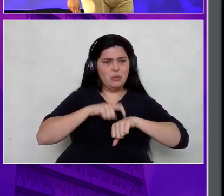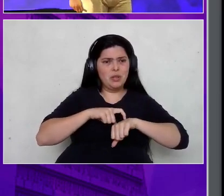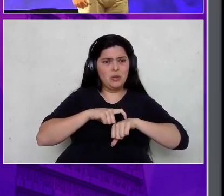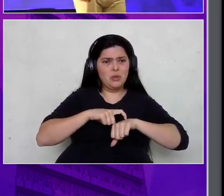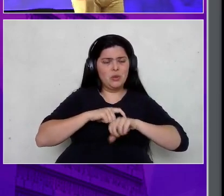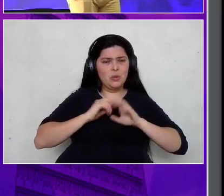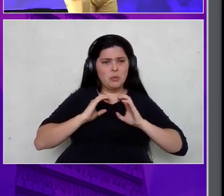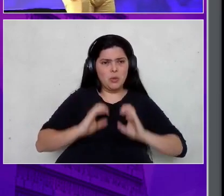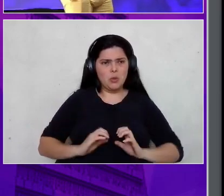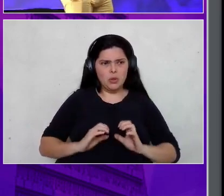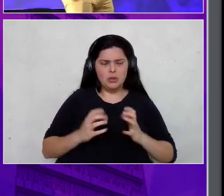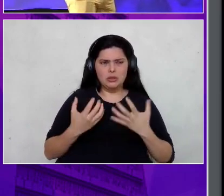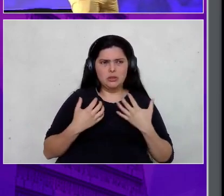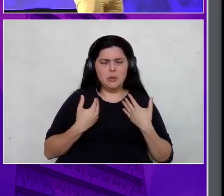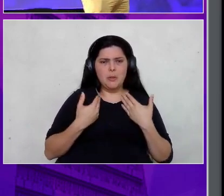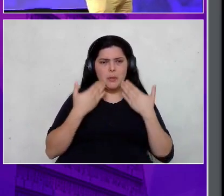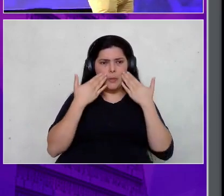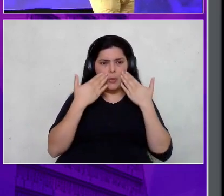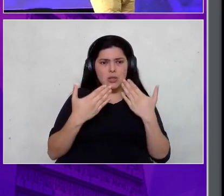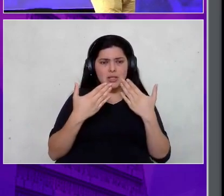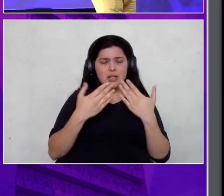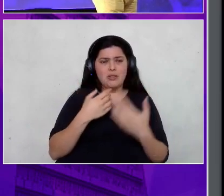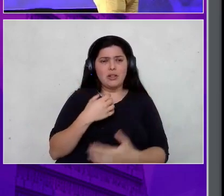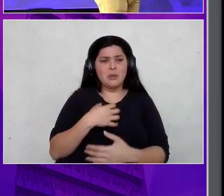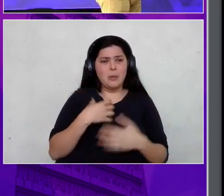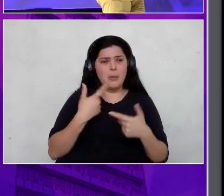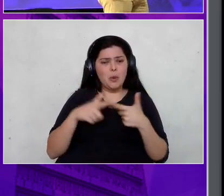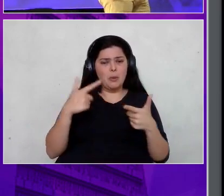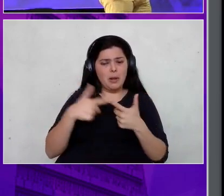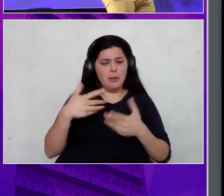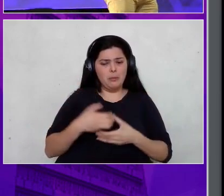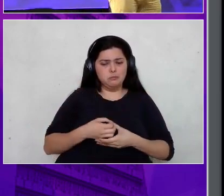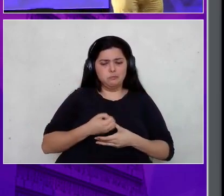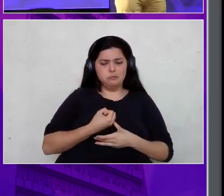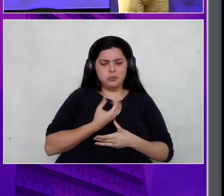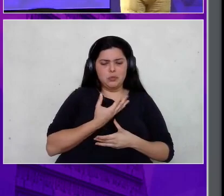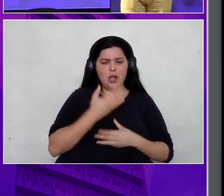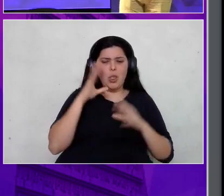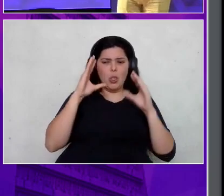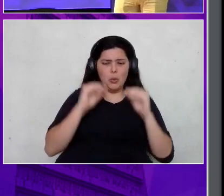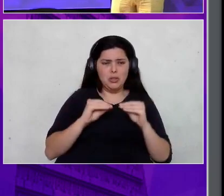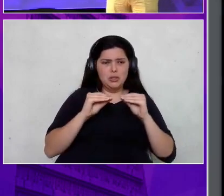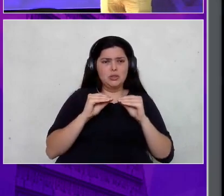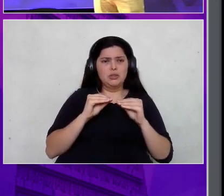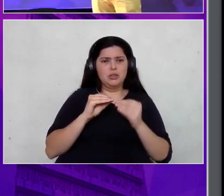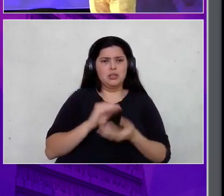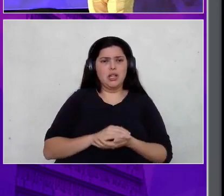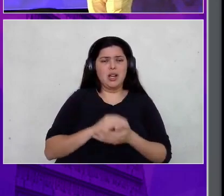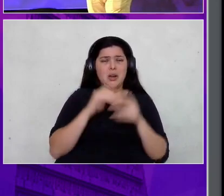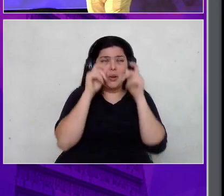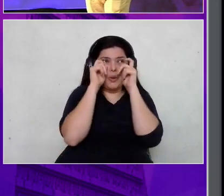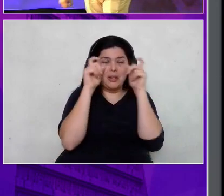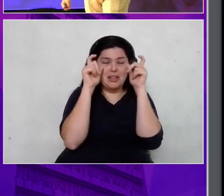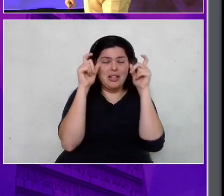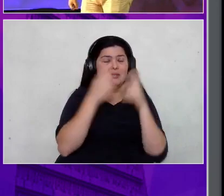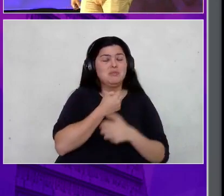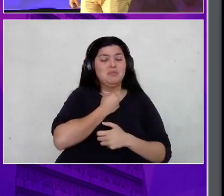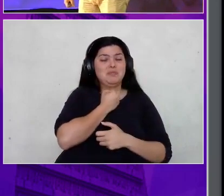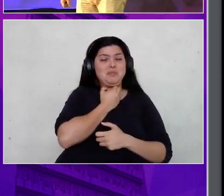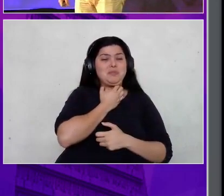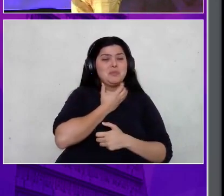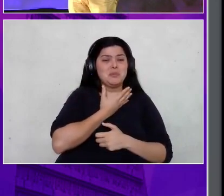Eu começava a ter refluxo à noite. À noite eu estava dormindo. Acordava, né? Com aquele negócio voltando aqui, horrível.